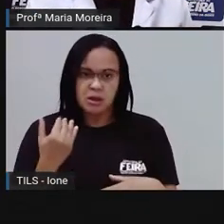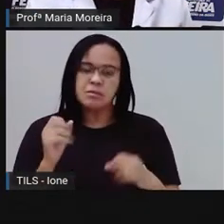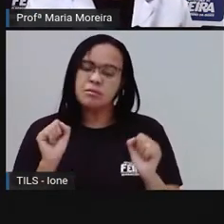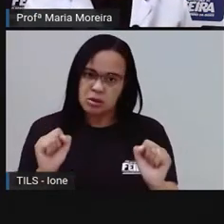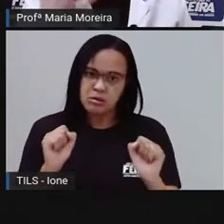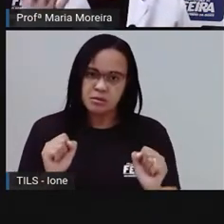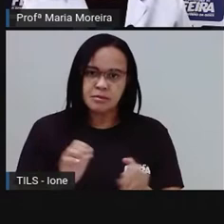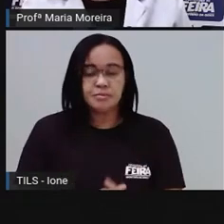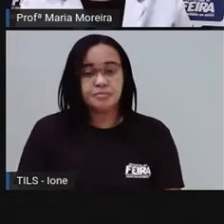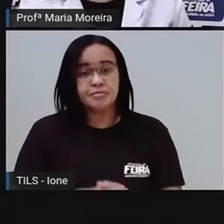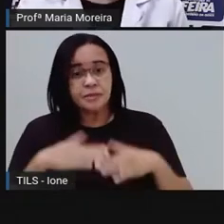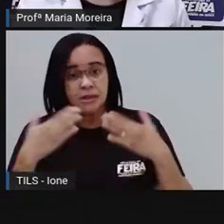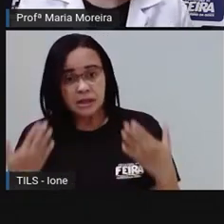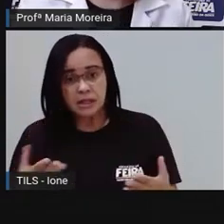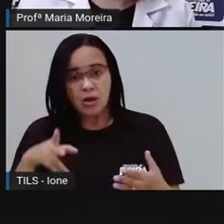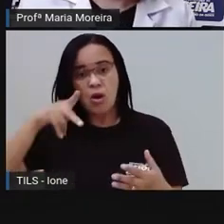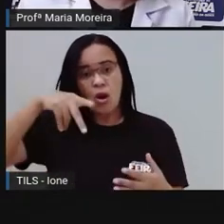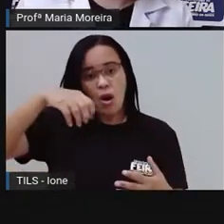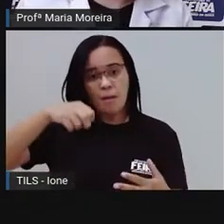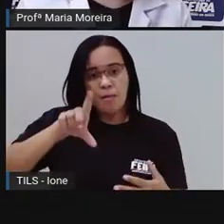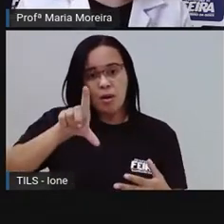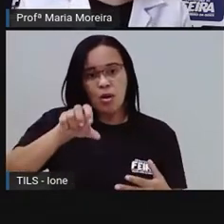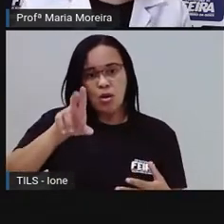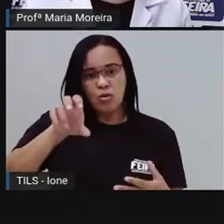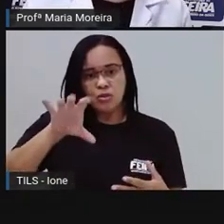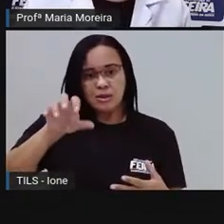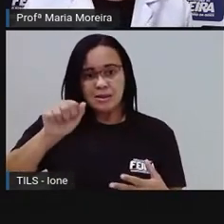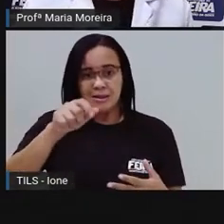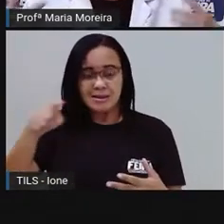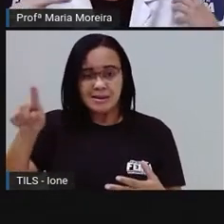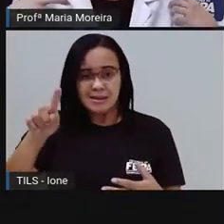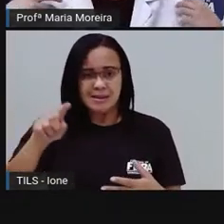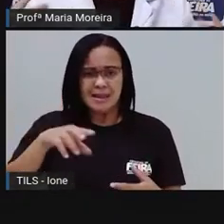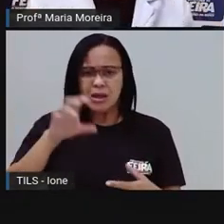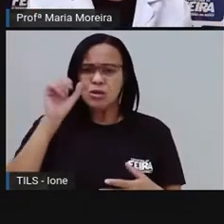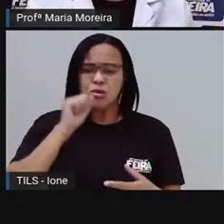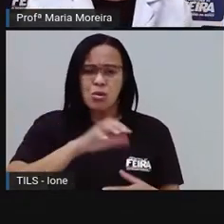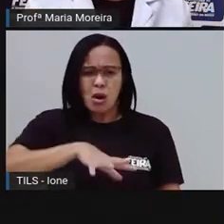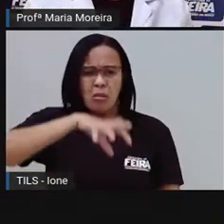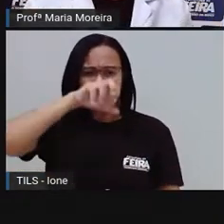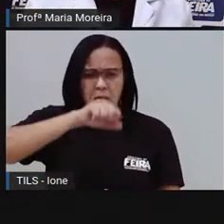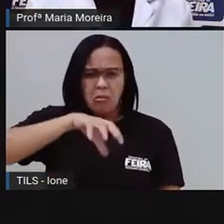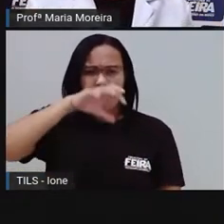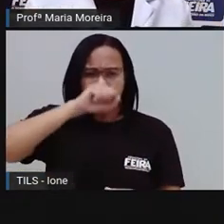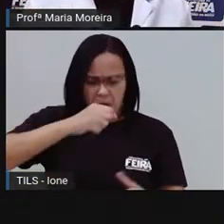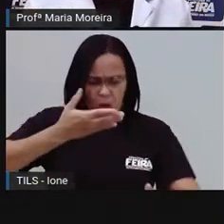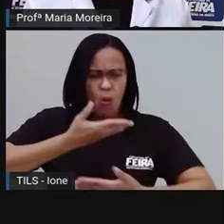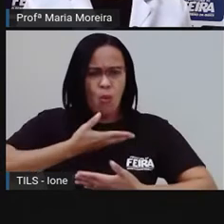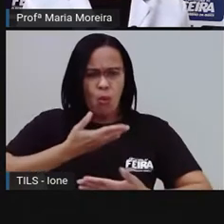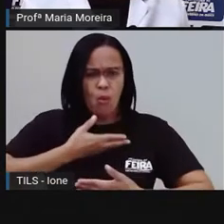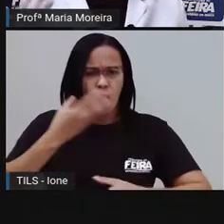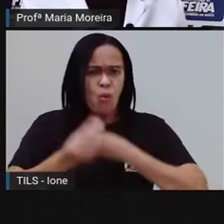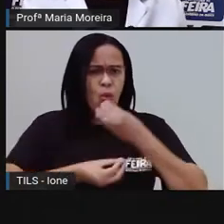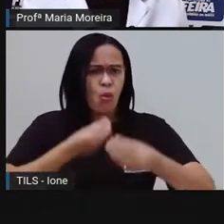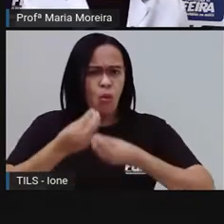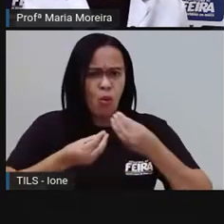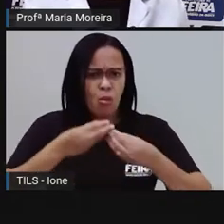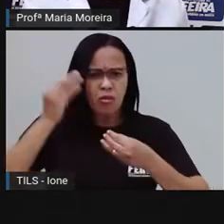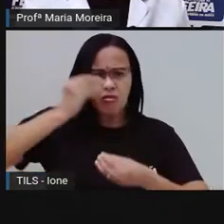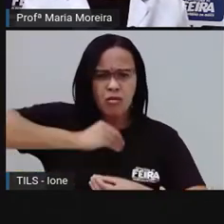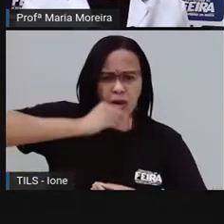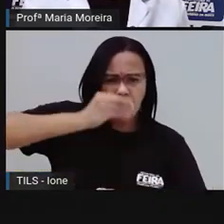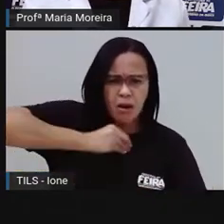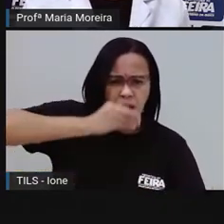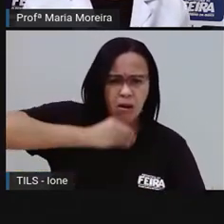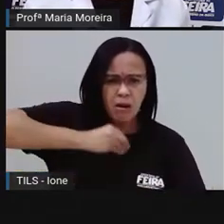poluição, né, a poluição aí do ar, torna o nosso organismo, o nosso corpo vulnerável, né, ou seja, frágil,